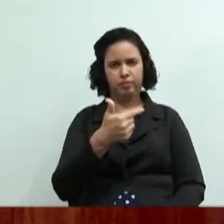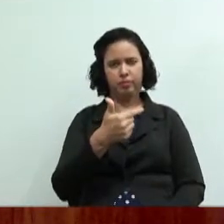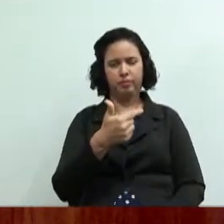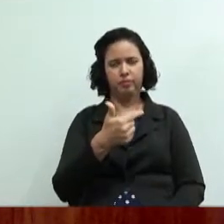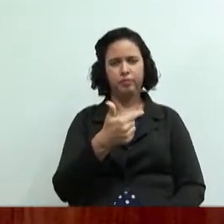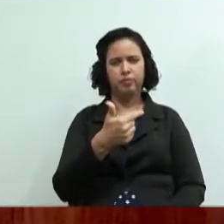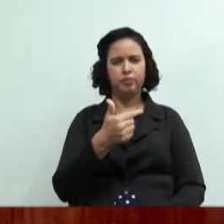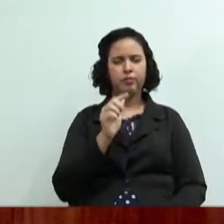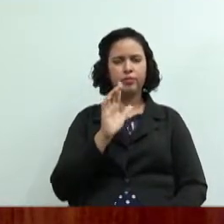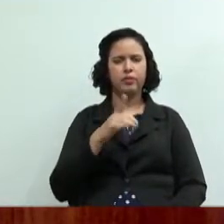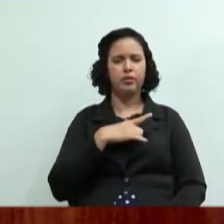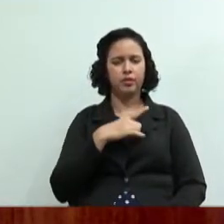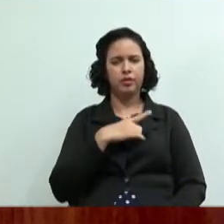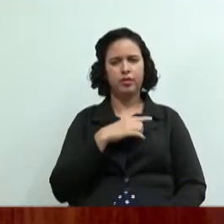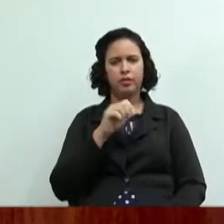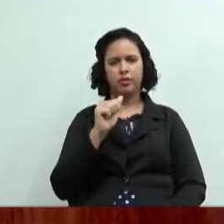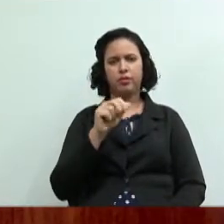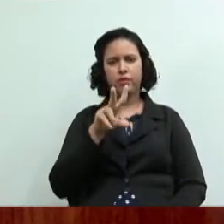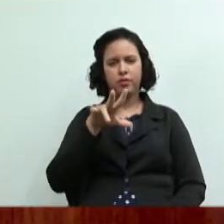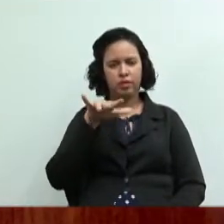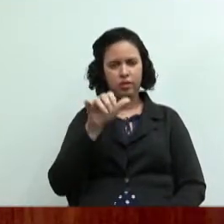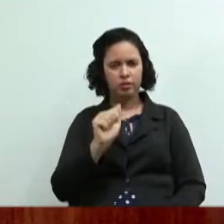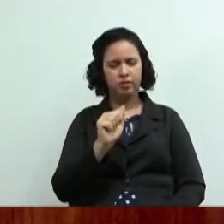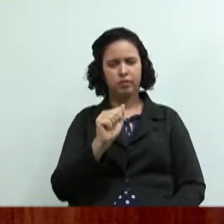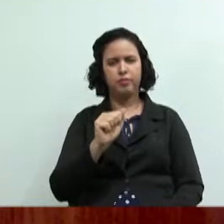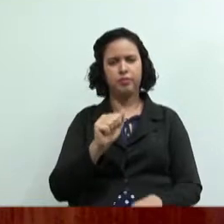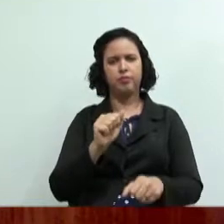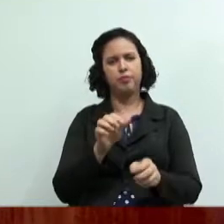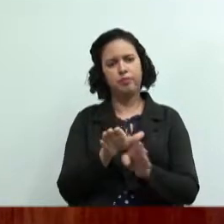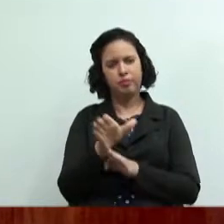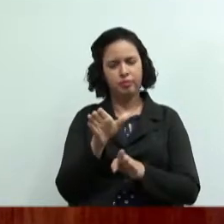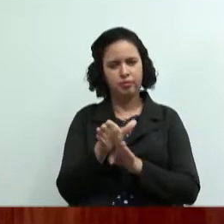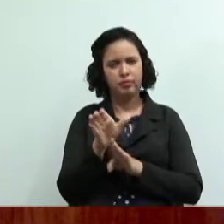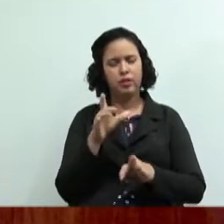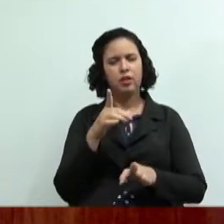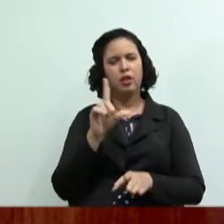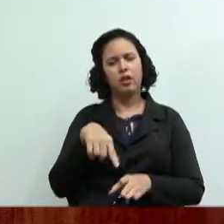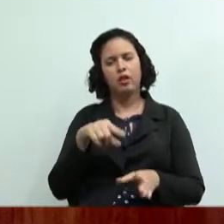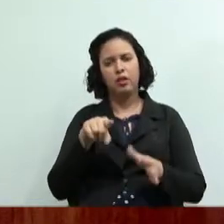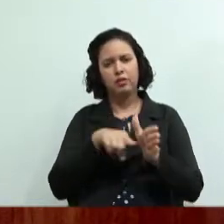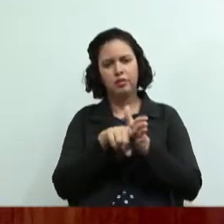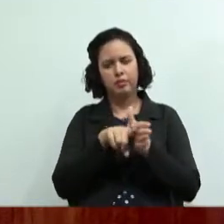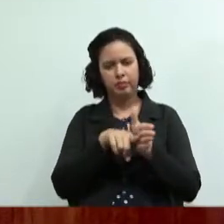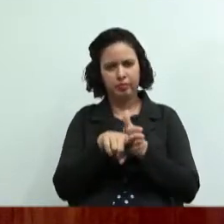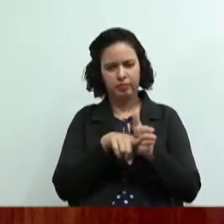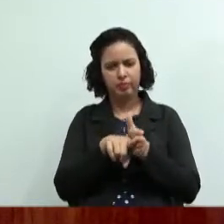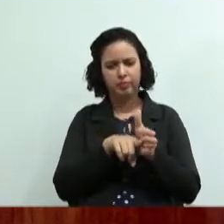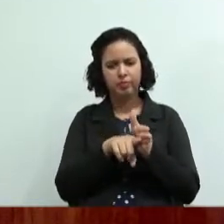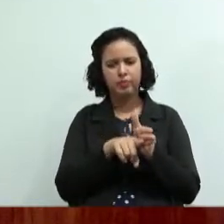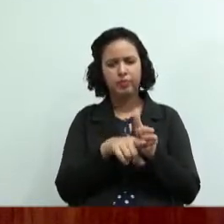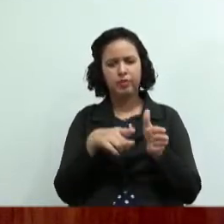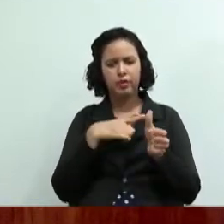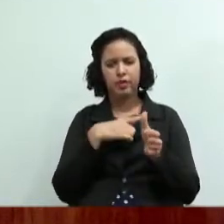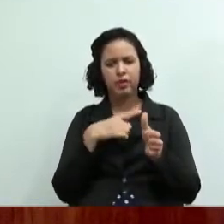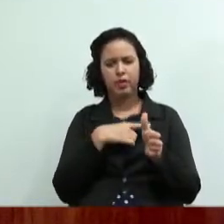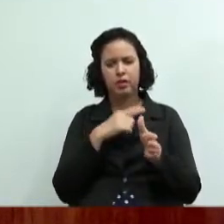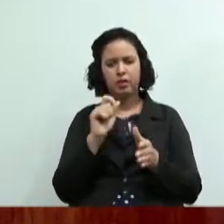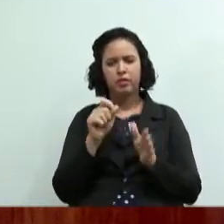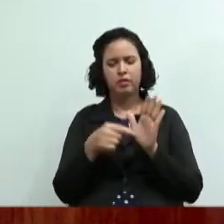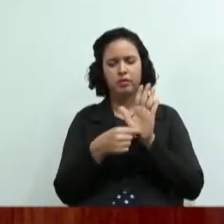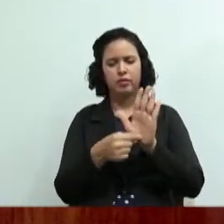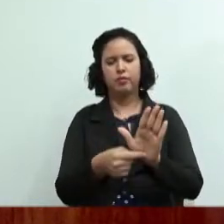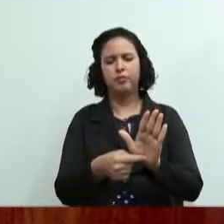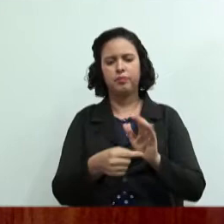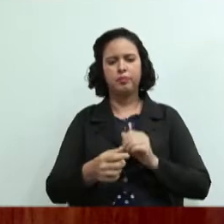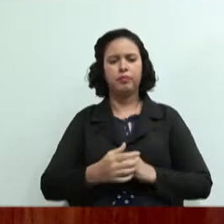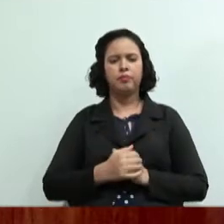2 conforme está lá no AVA as orientações ela se trata da pesquisa então até trouxe ela aqui para a gente dar uma